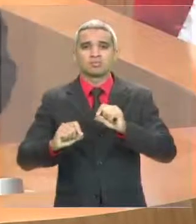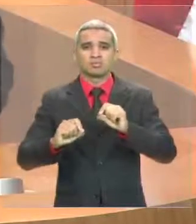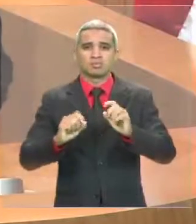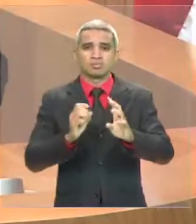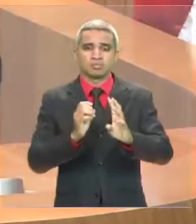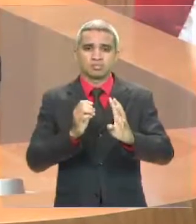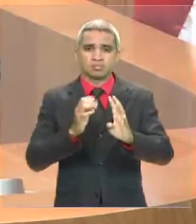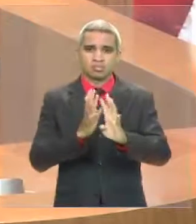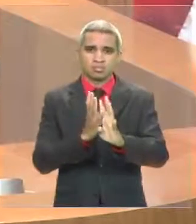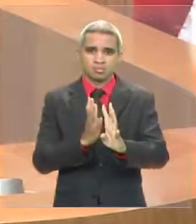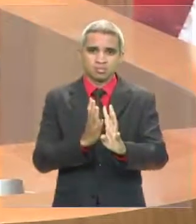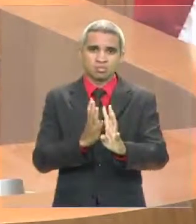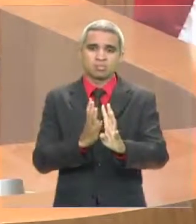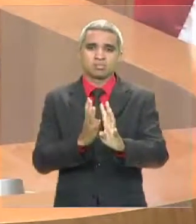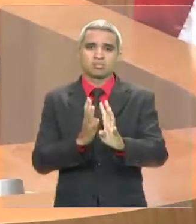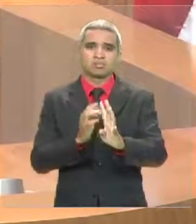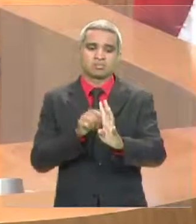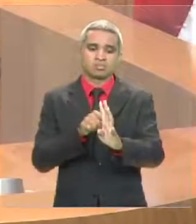outros estados vizinhos.